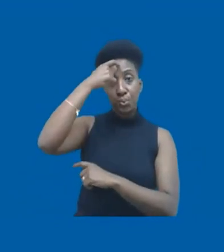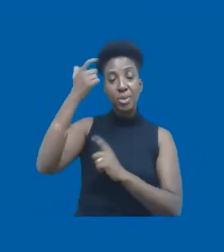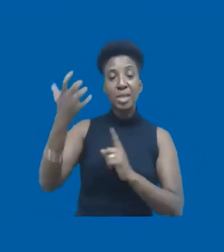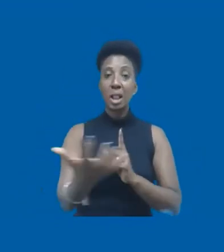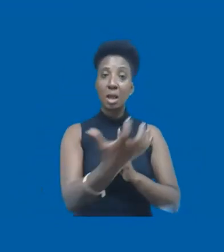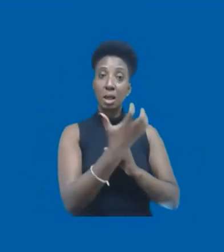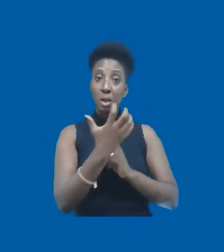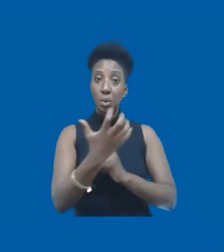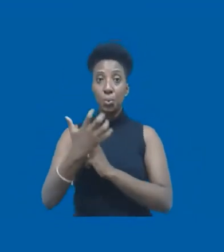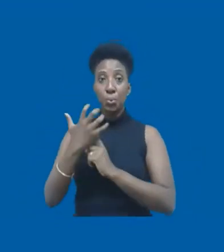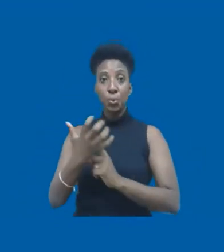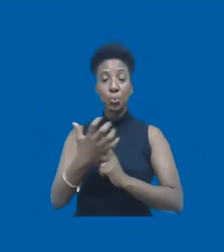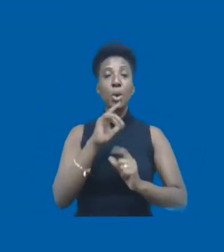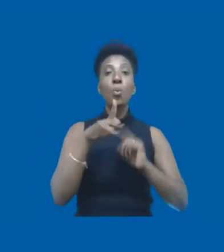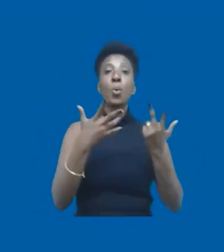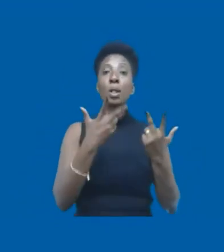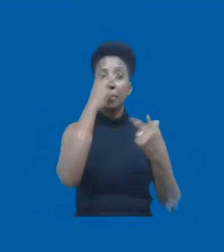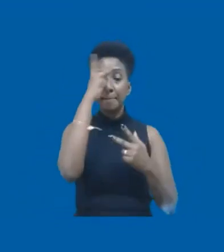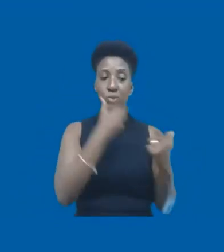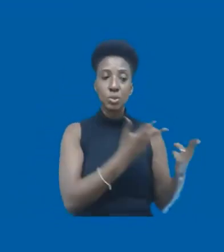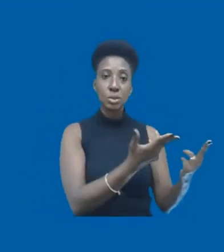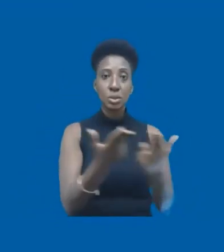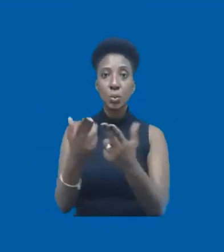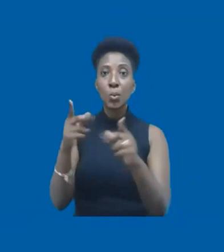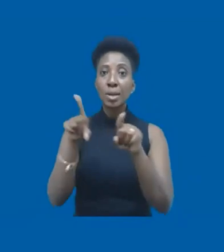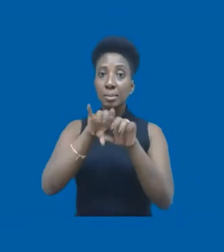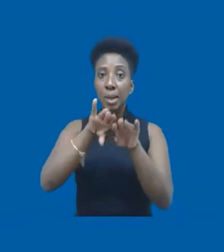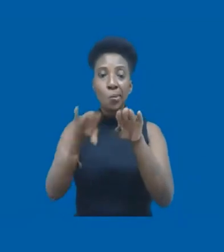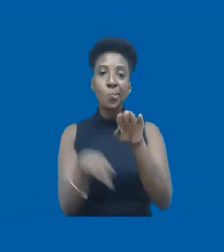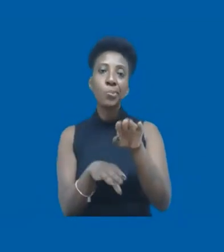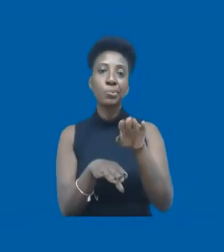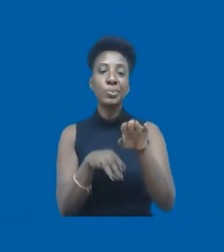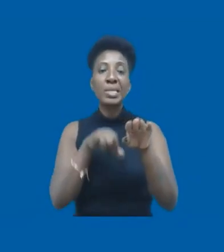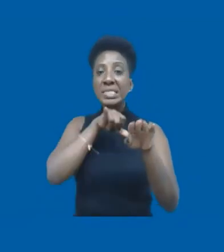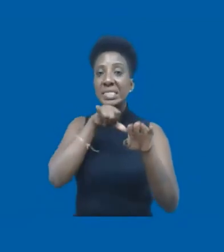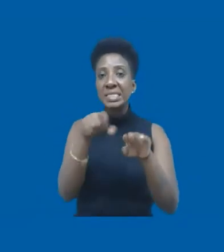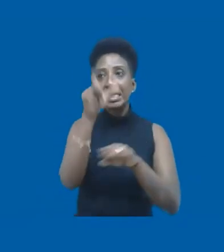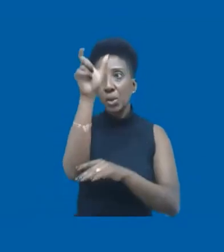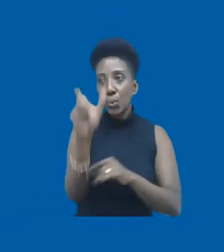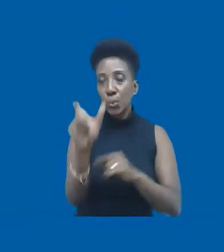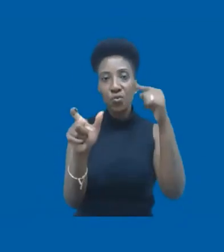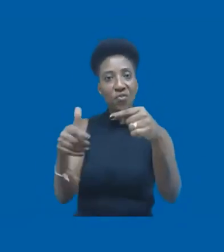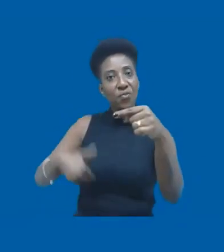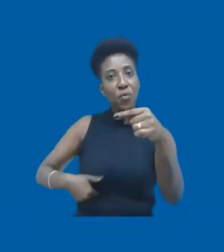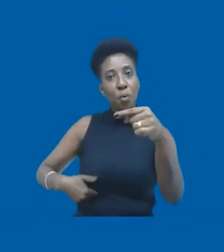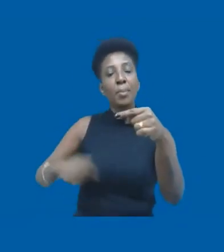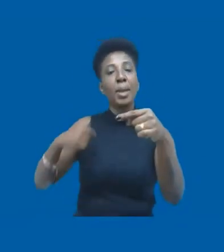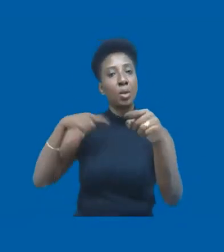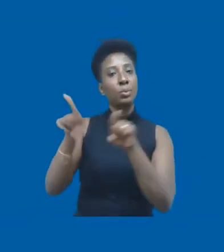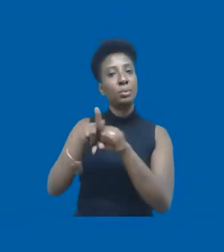semelhantes são diminuídos e são oprimidos. Quando alguém passa fome, eu passo fome. Eu não consigo ficar bem.